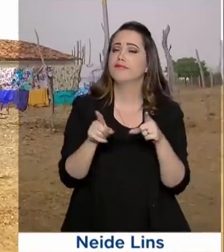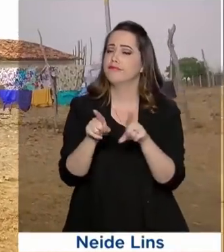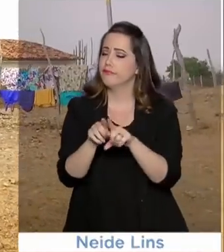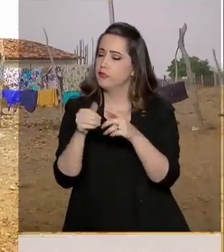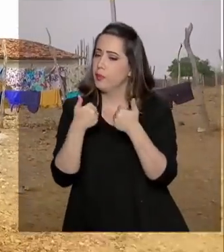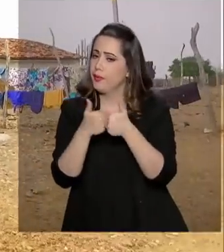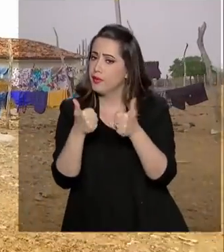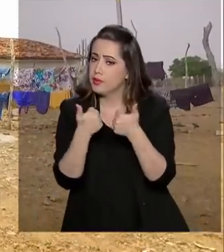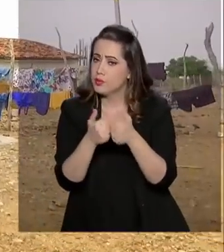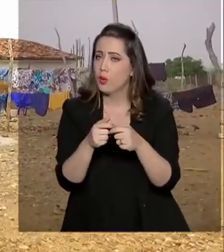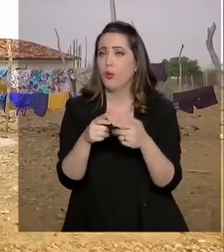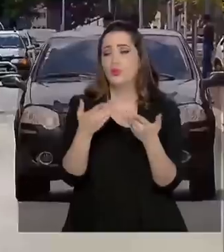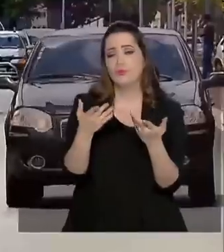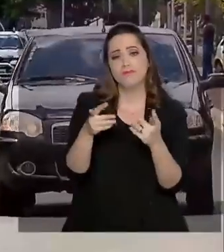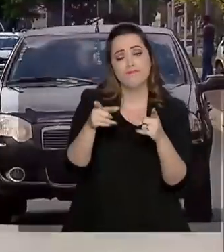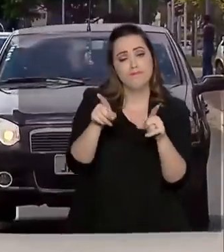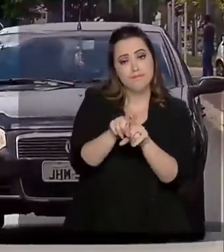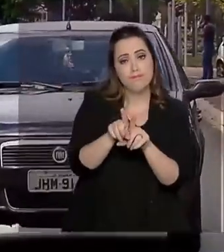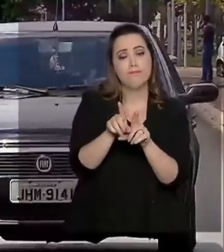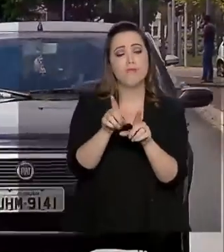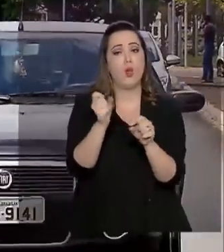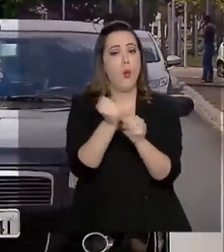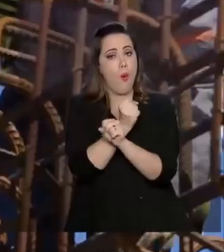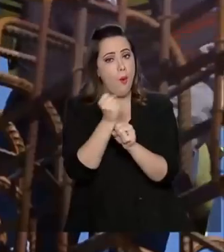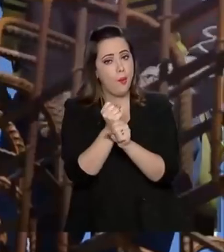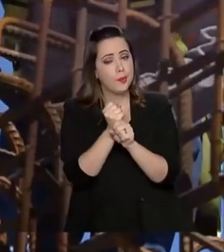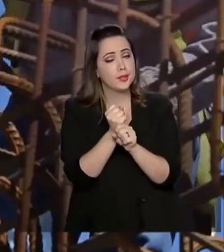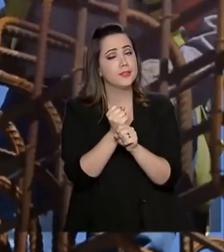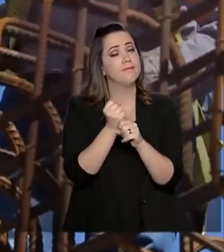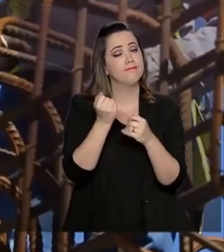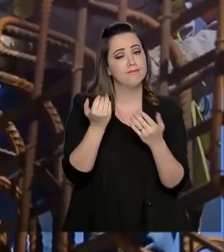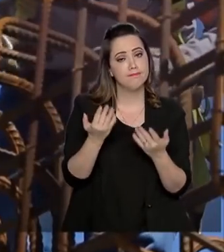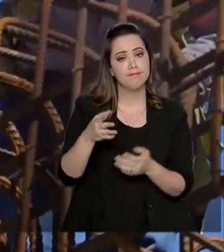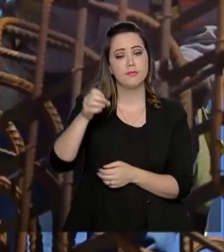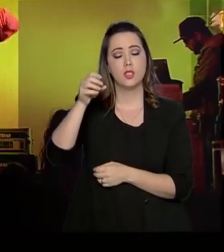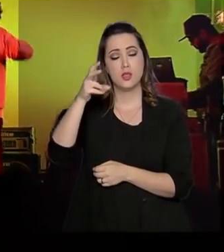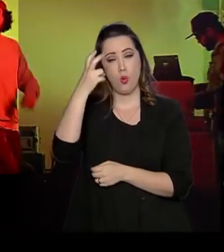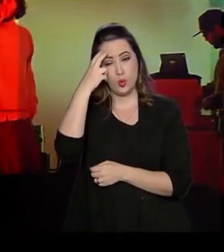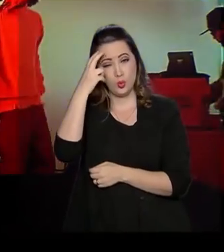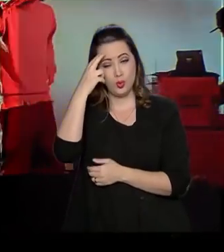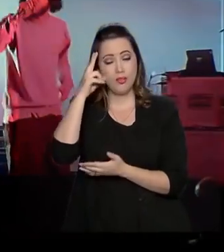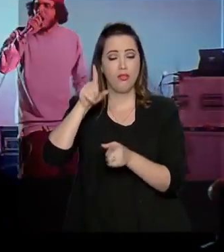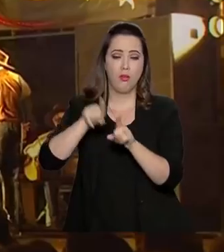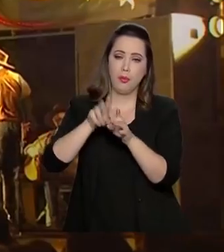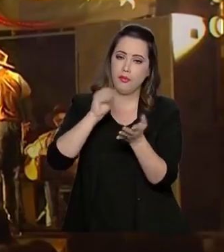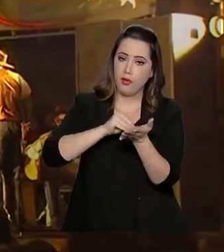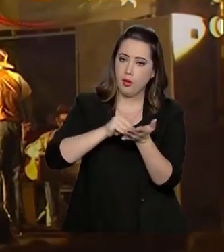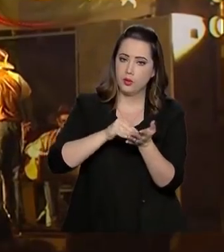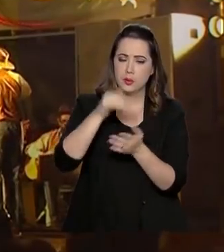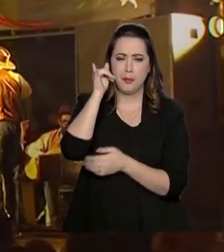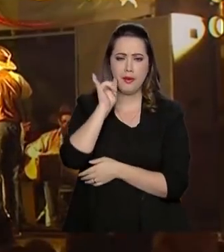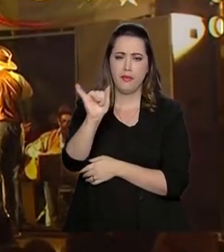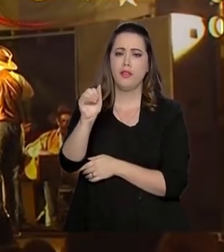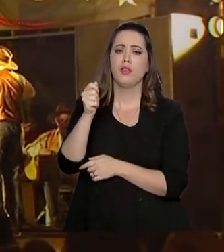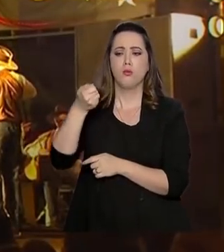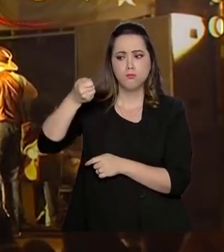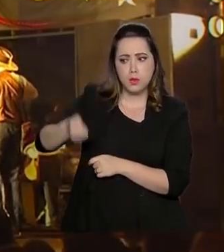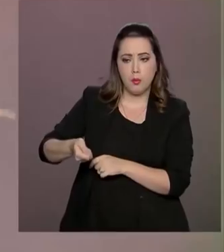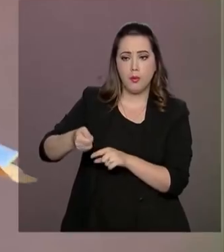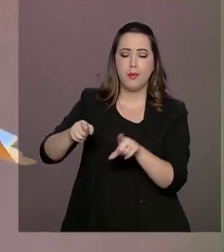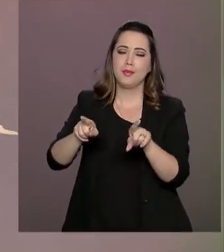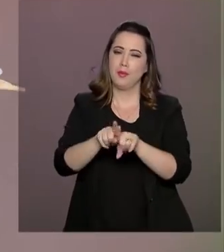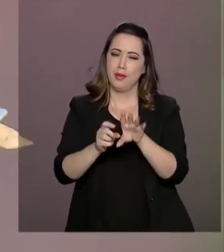público, em obras e na cultura. Para combater esse mal, é necessário que o Estado não só repreenda, mas também